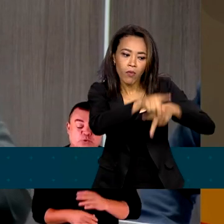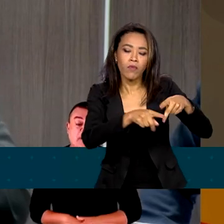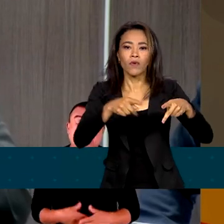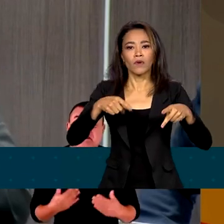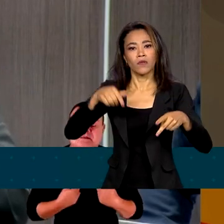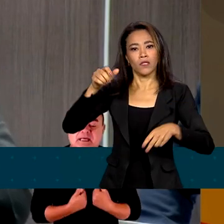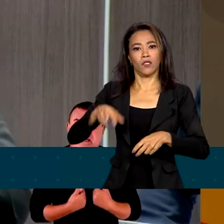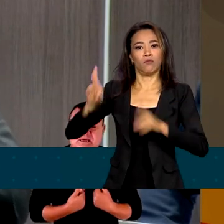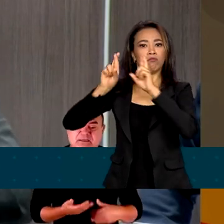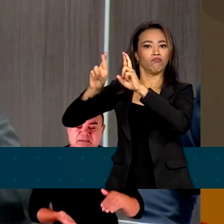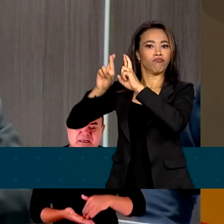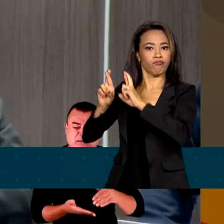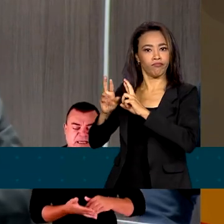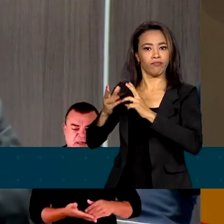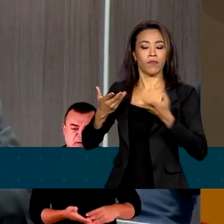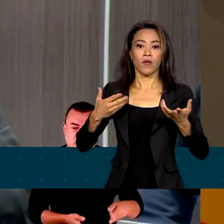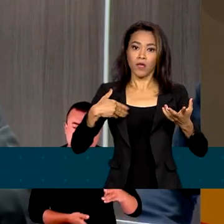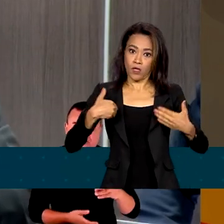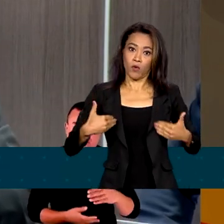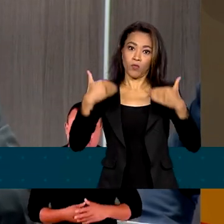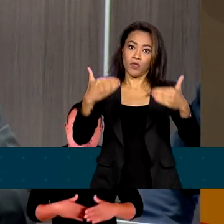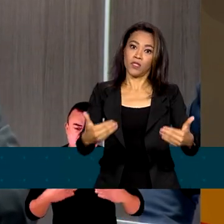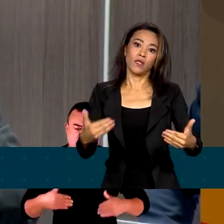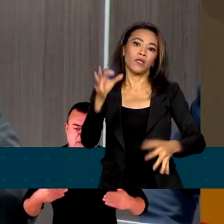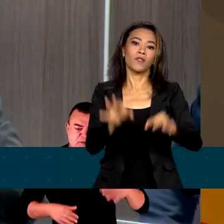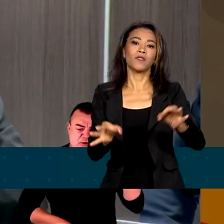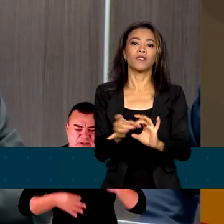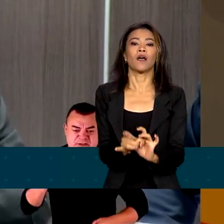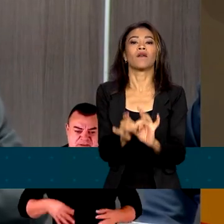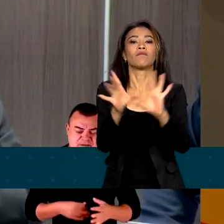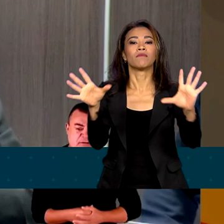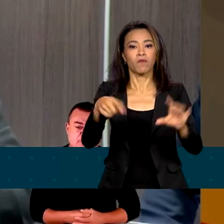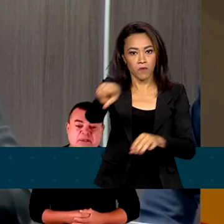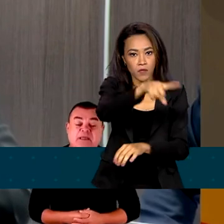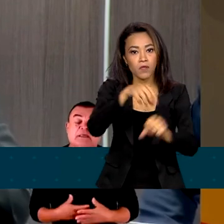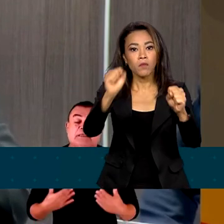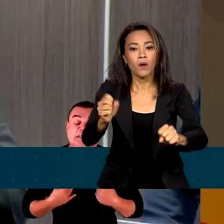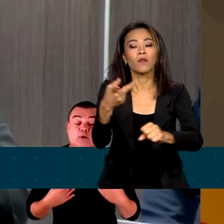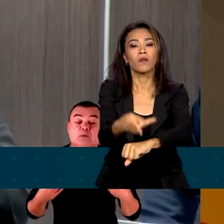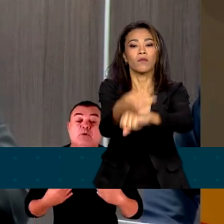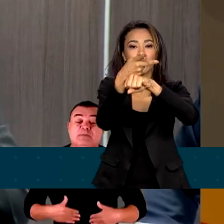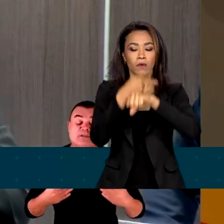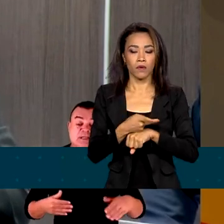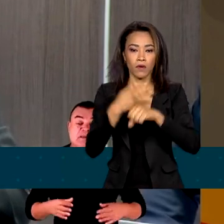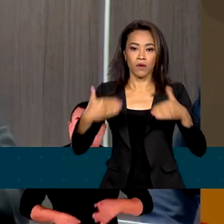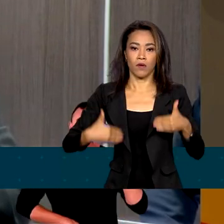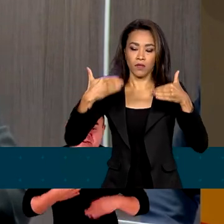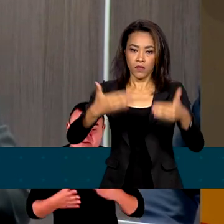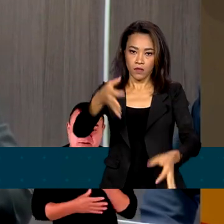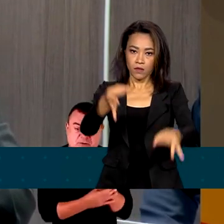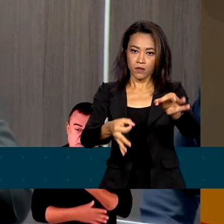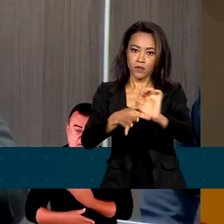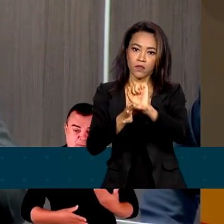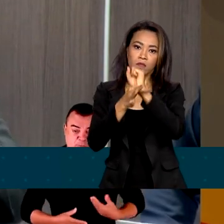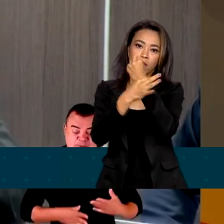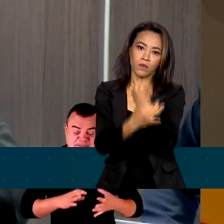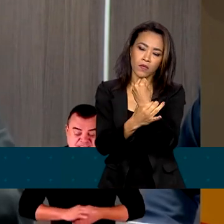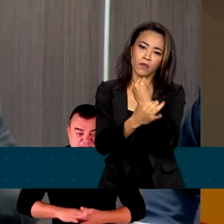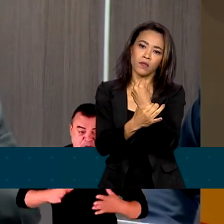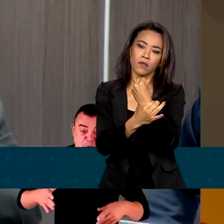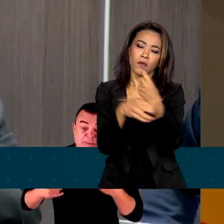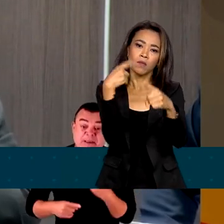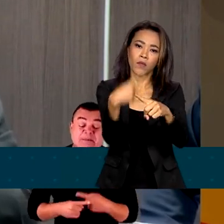Justiça está à disposição. Procurem o Ministério da Justiça e Segurança Pública porque